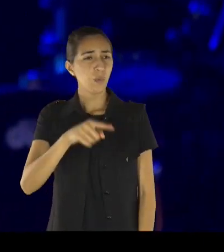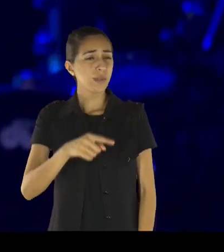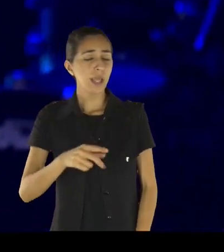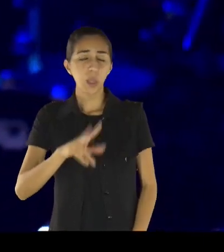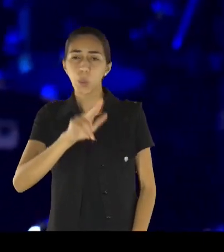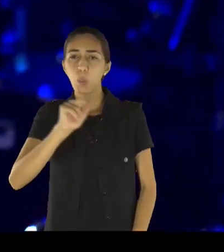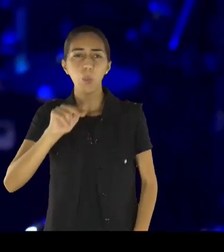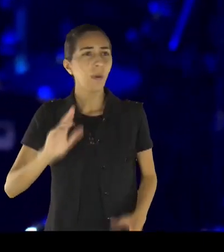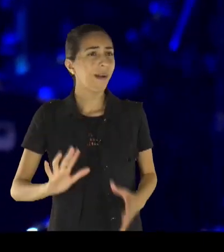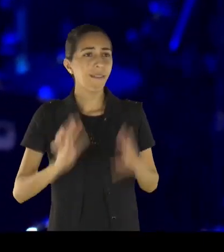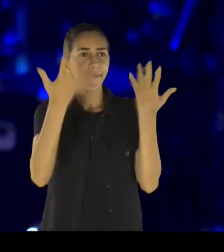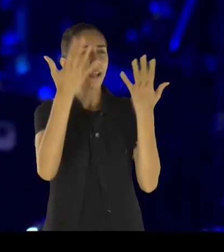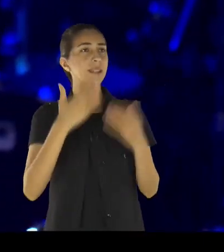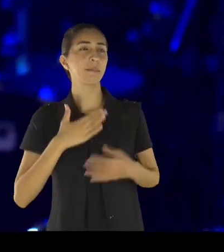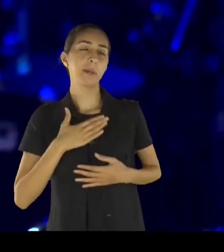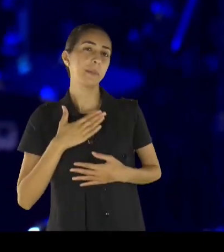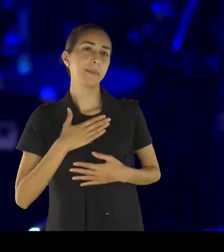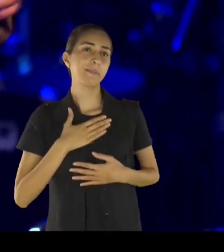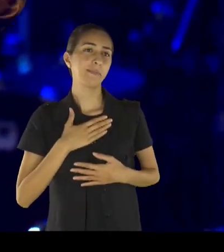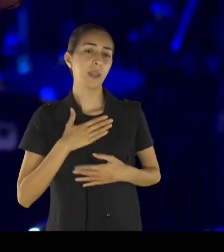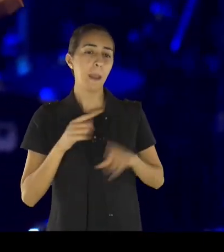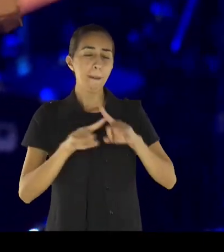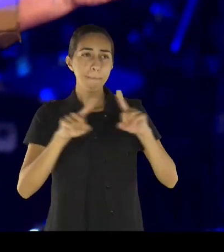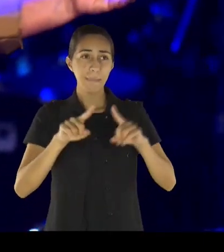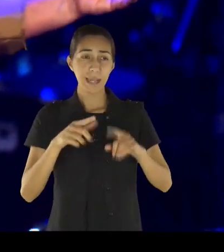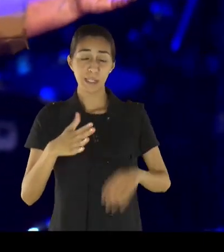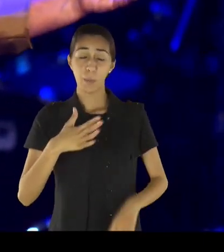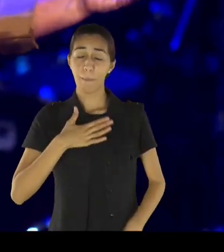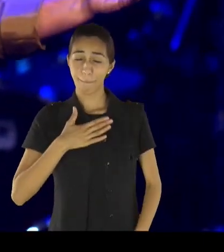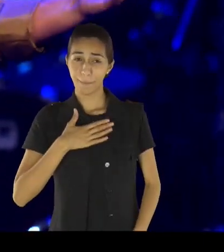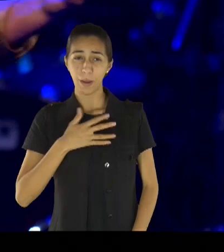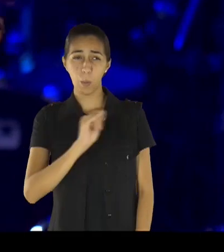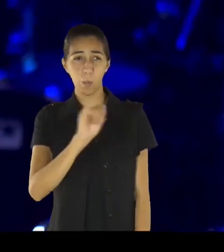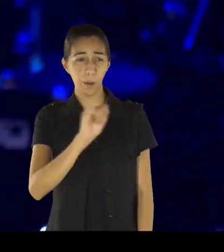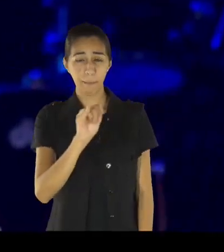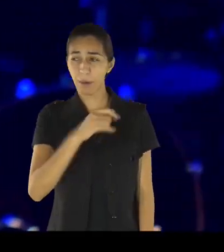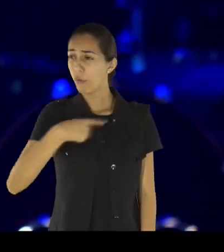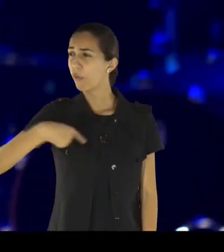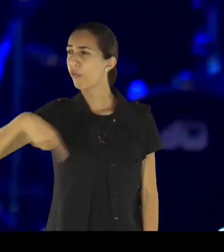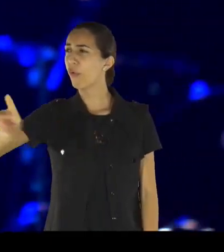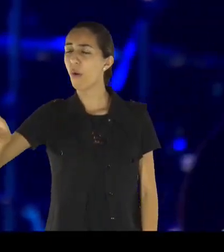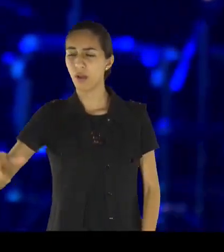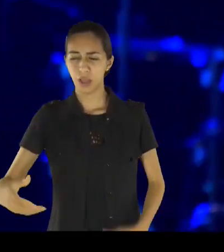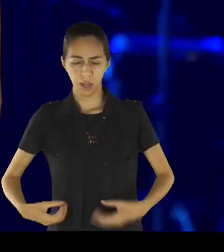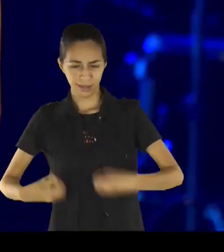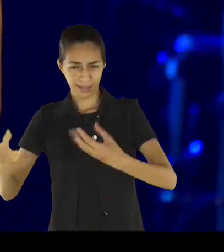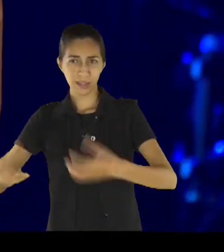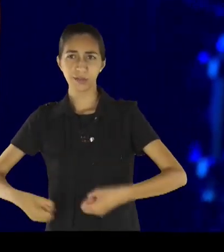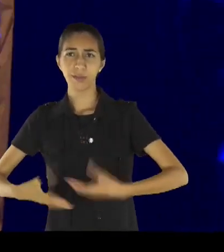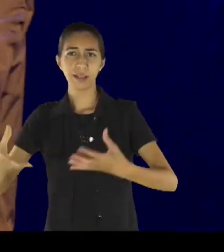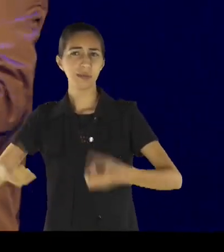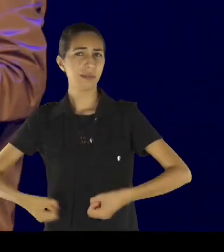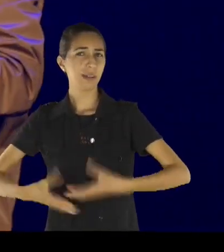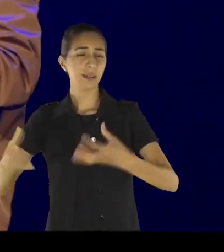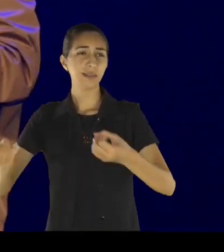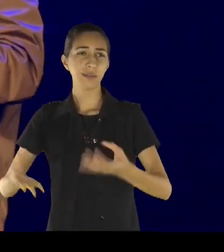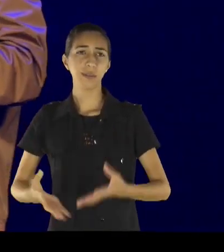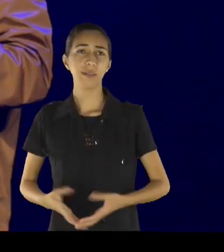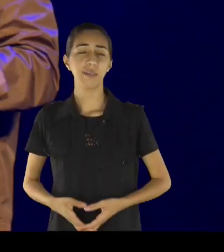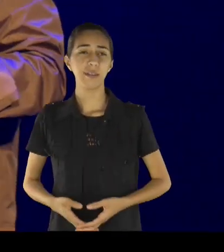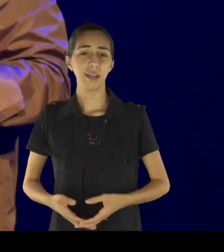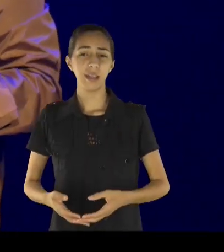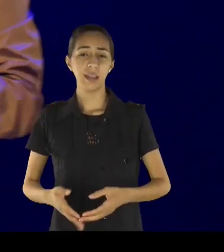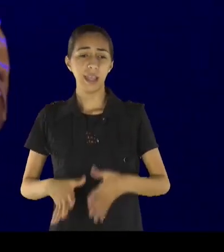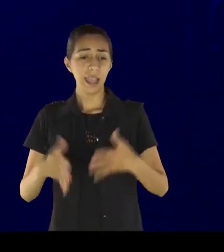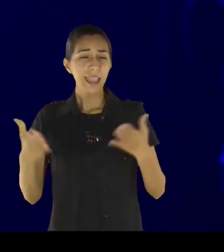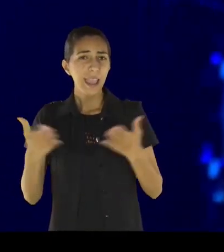aqui é seu, tudo que eu tenho aqui é seu, você não desfruta porque você não quer, e nós somos filhos,